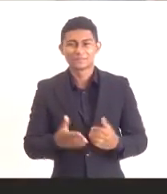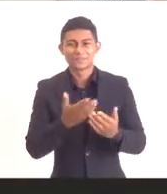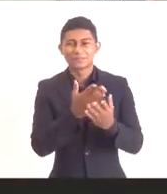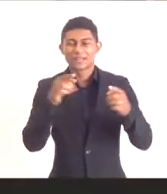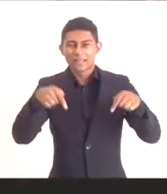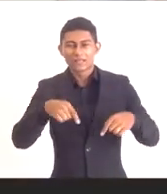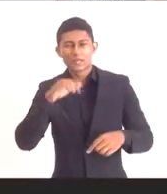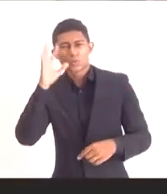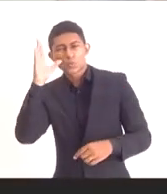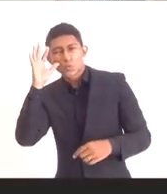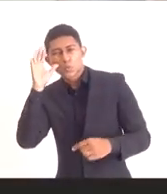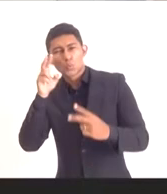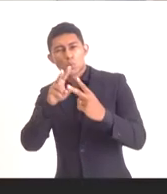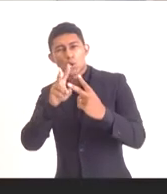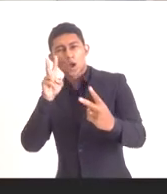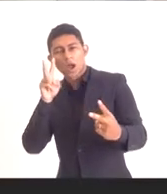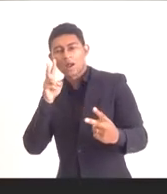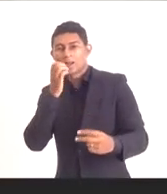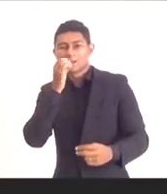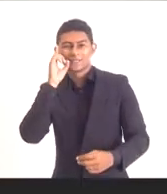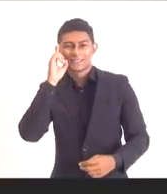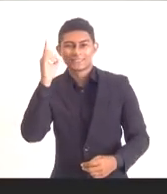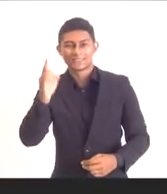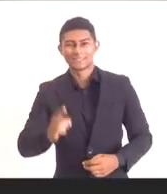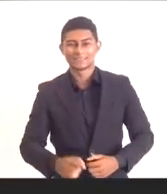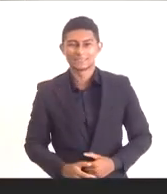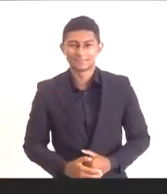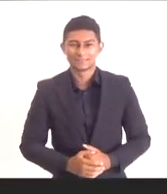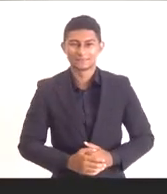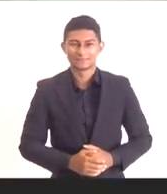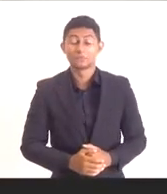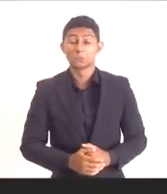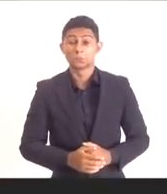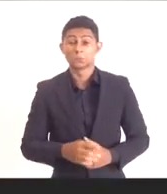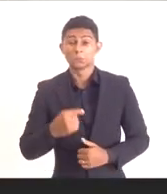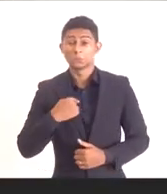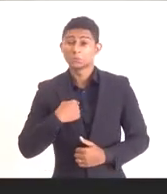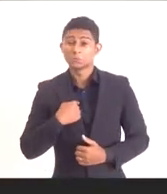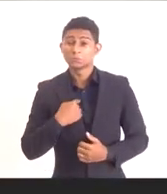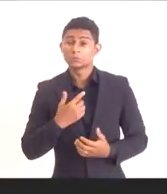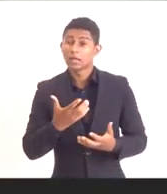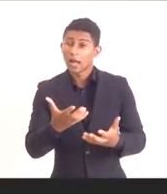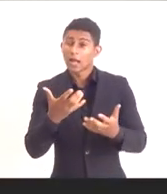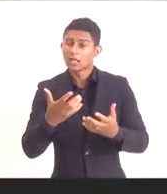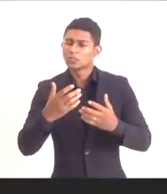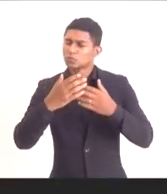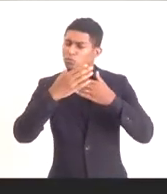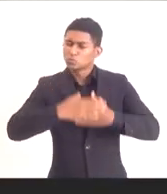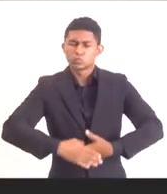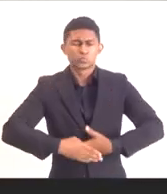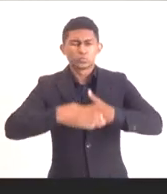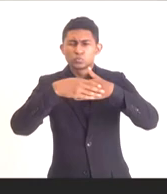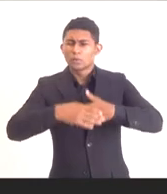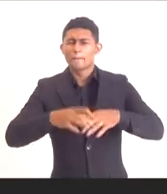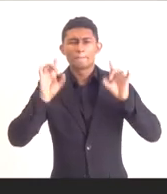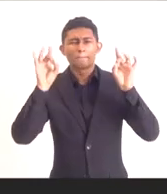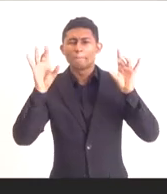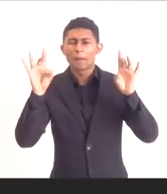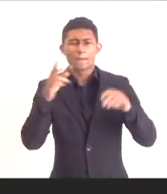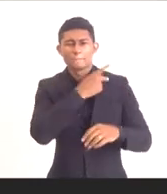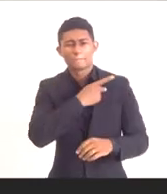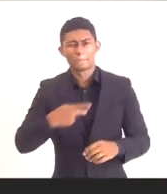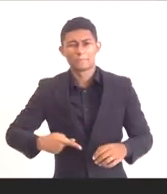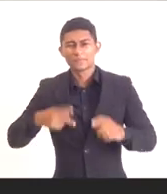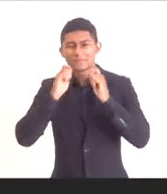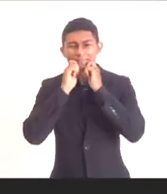acompanham online. Meu bom dia. Eu gostaria de dar um cumprimento em especial ao presidente da Légia,